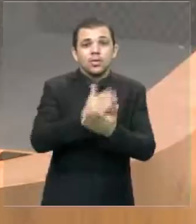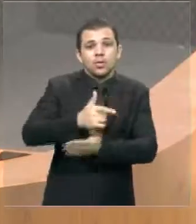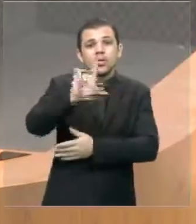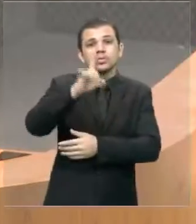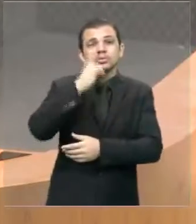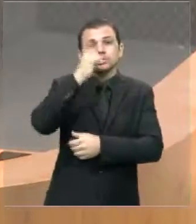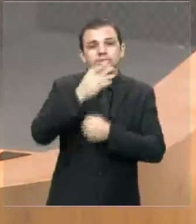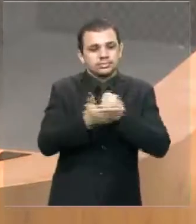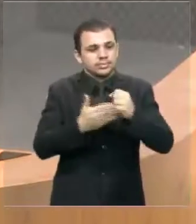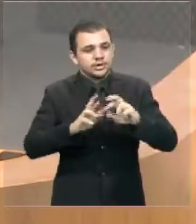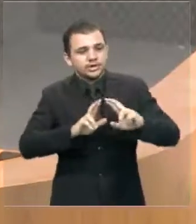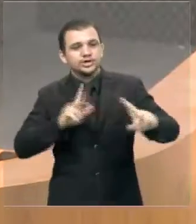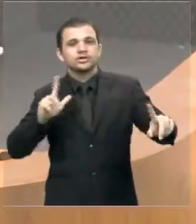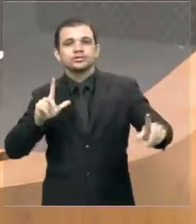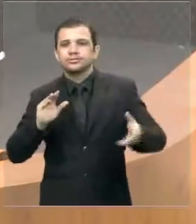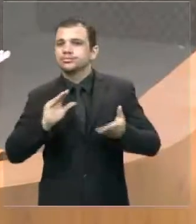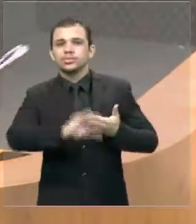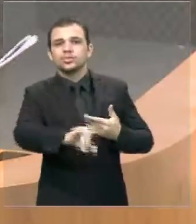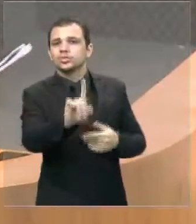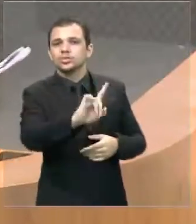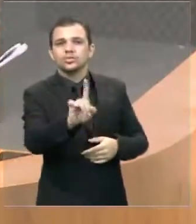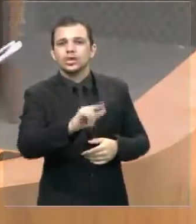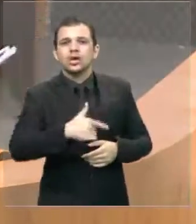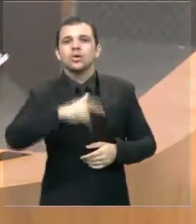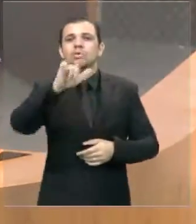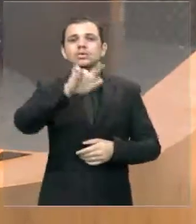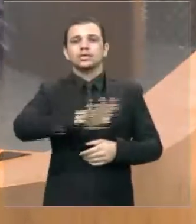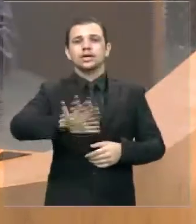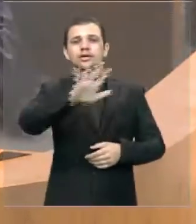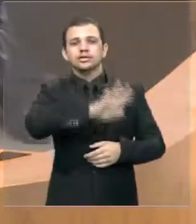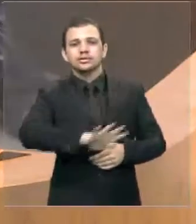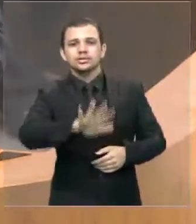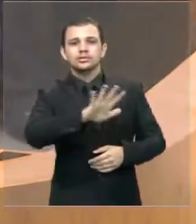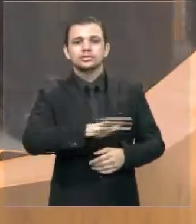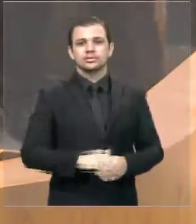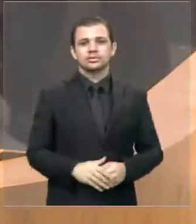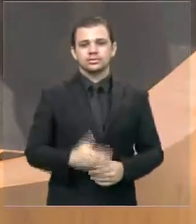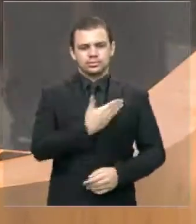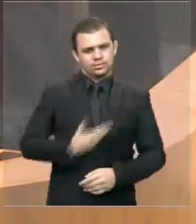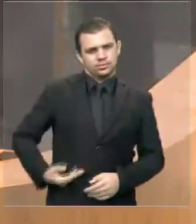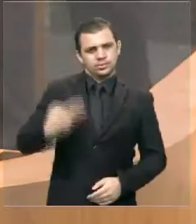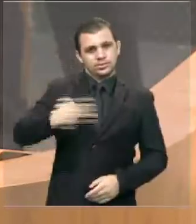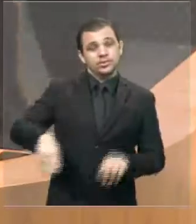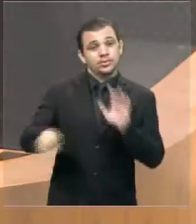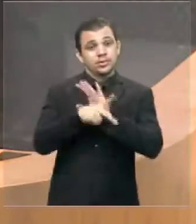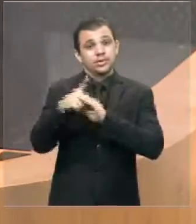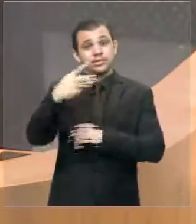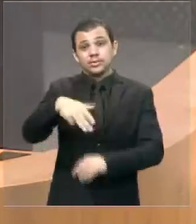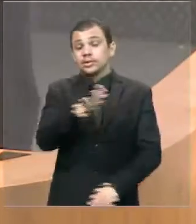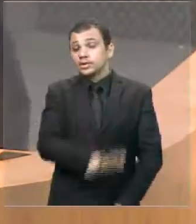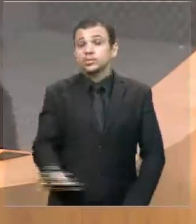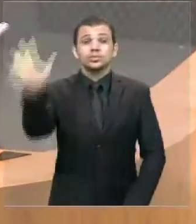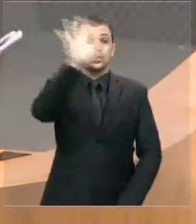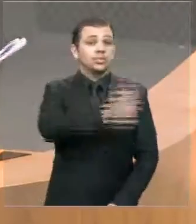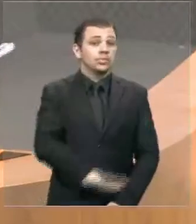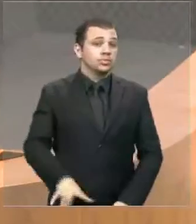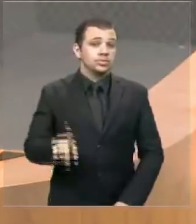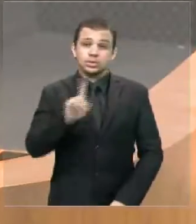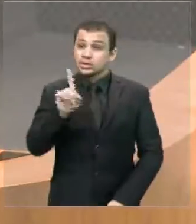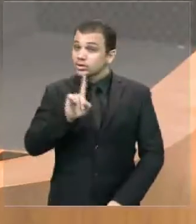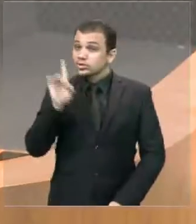outras bases, de outras regiões. O governo do Maranhão é o governo do Maranhão e não o governo de seus aliados.